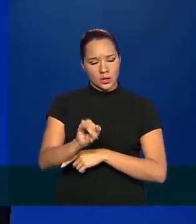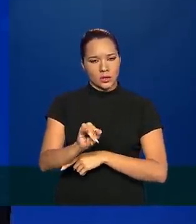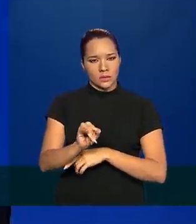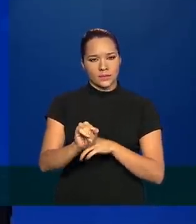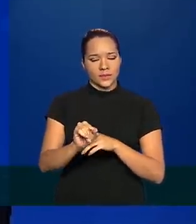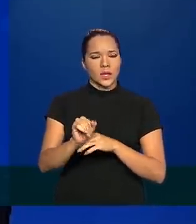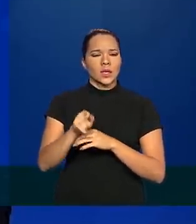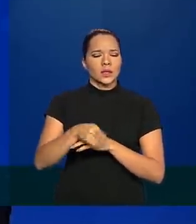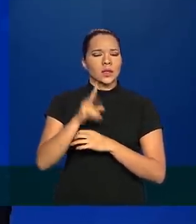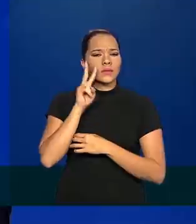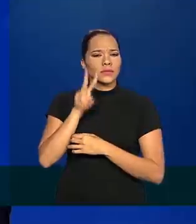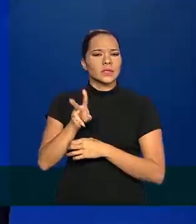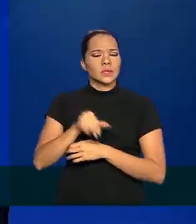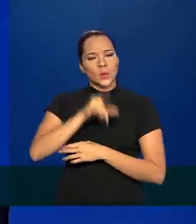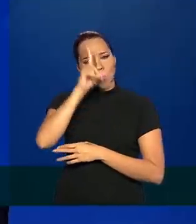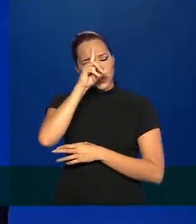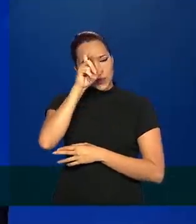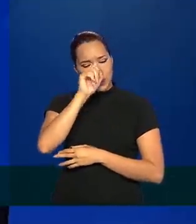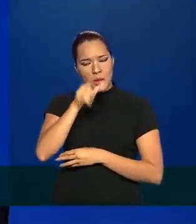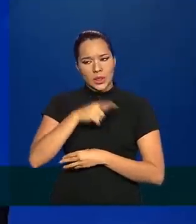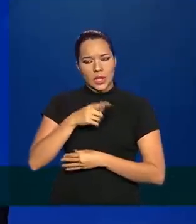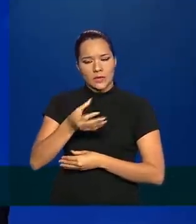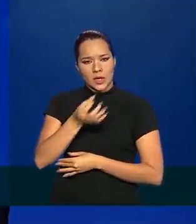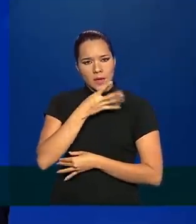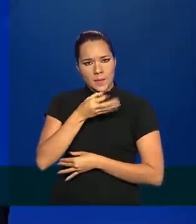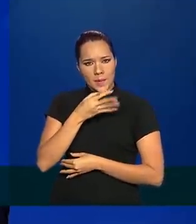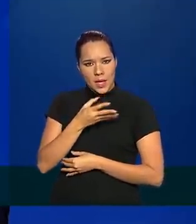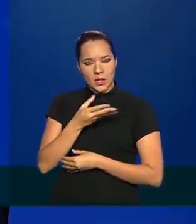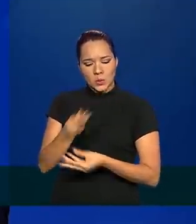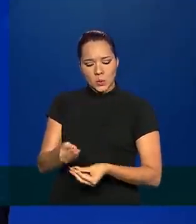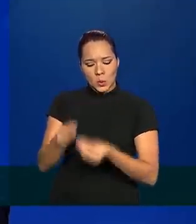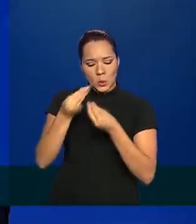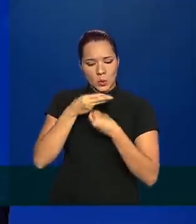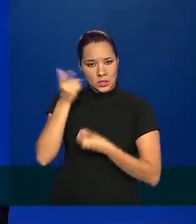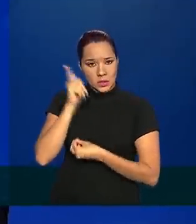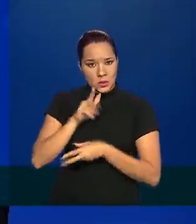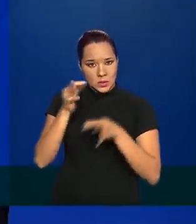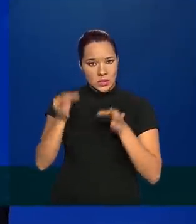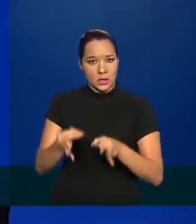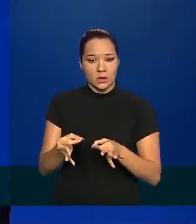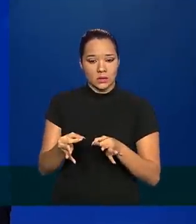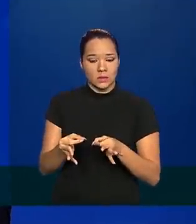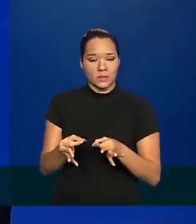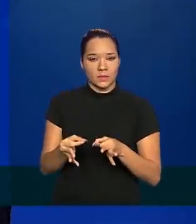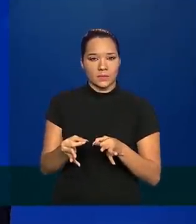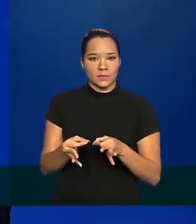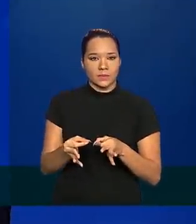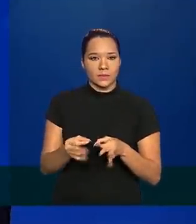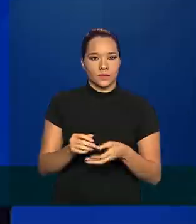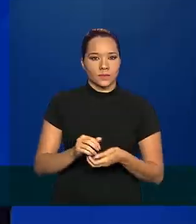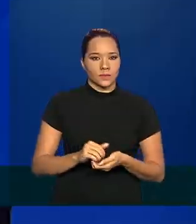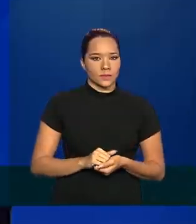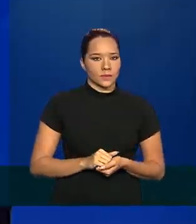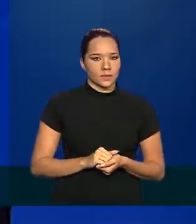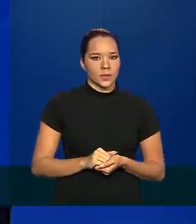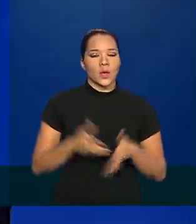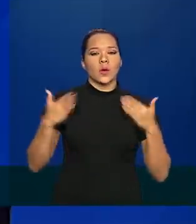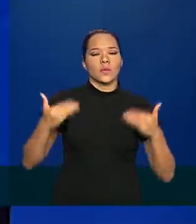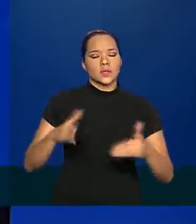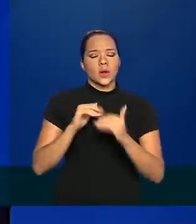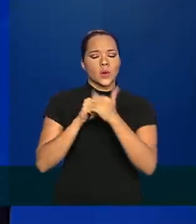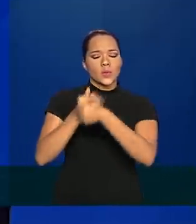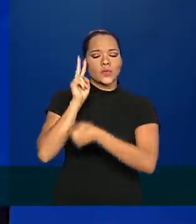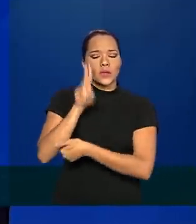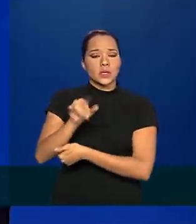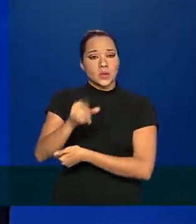acompanhado se os hospitais receberam os comprimidos de cloroquina, se eles estão... Ministério tem acompanhado, se os